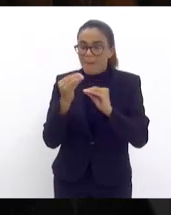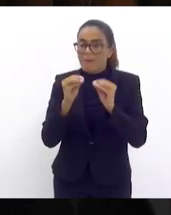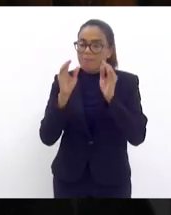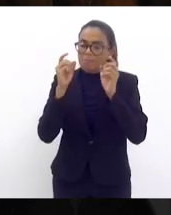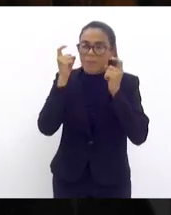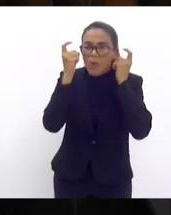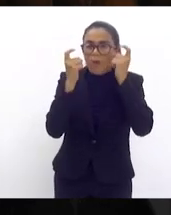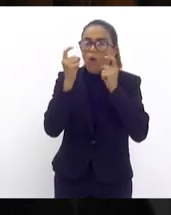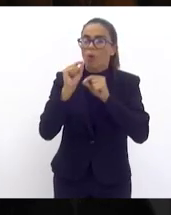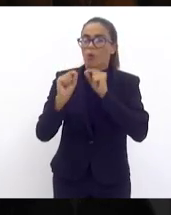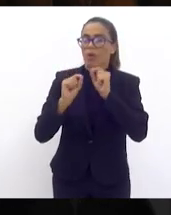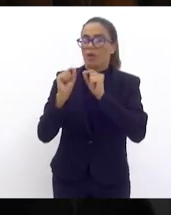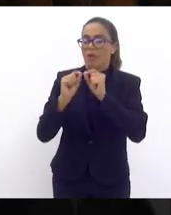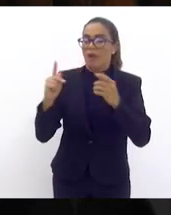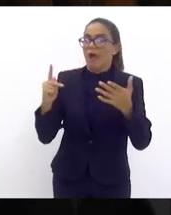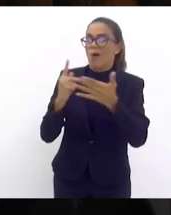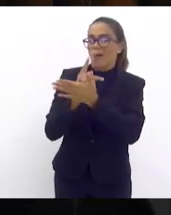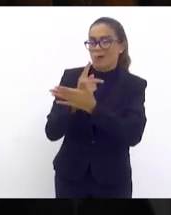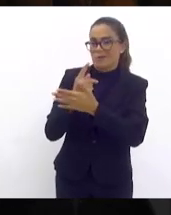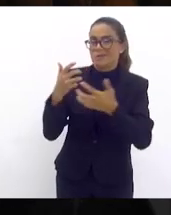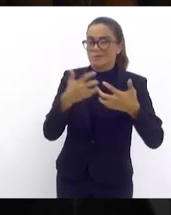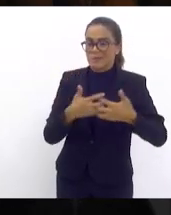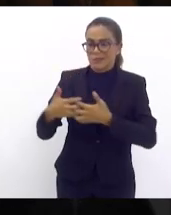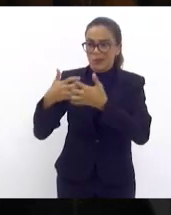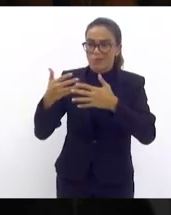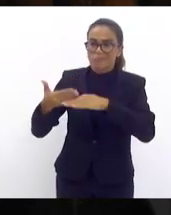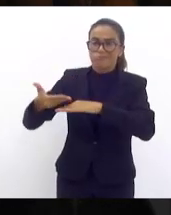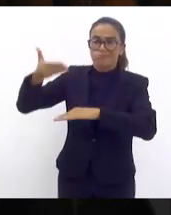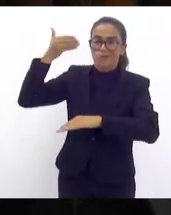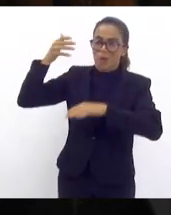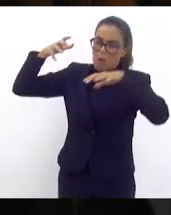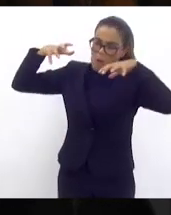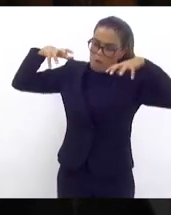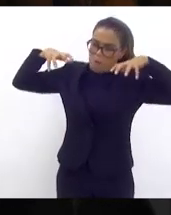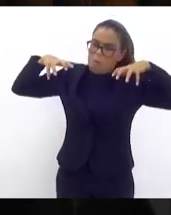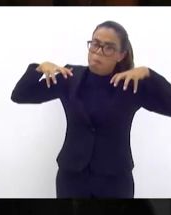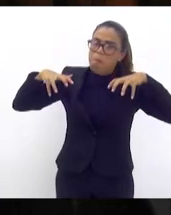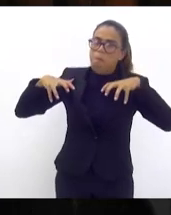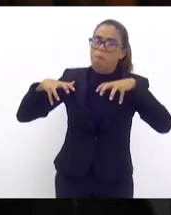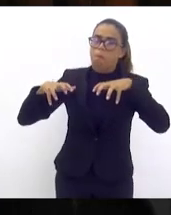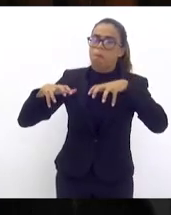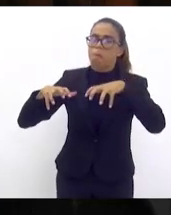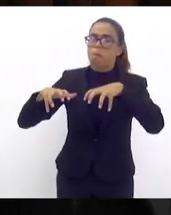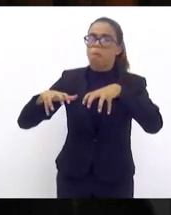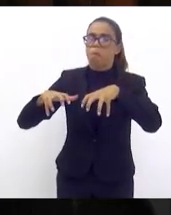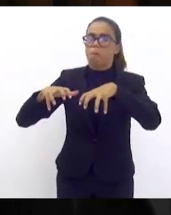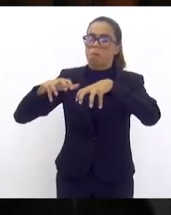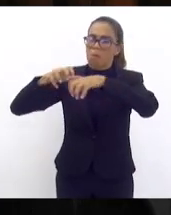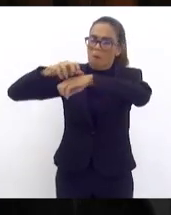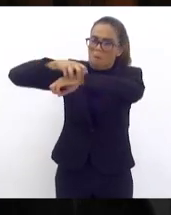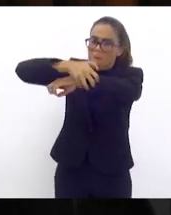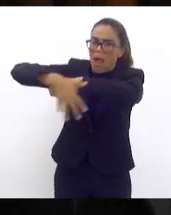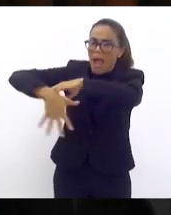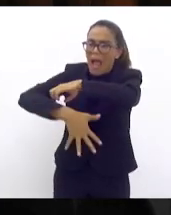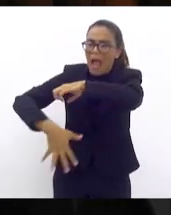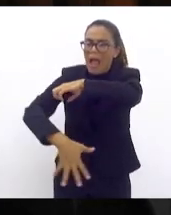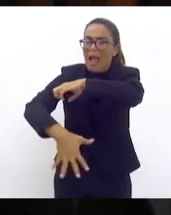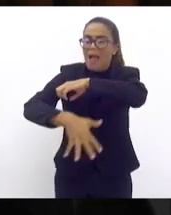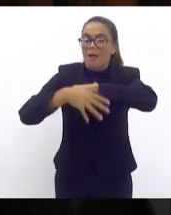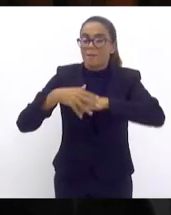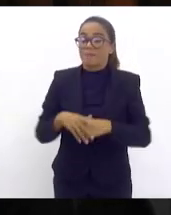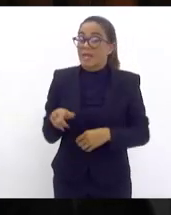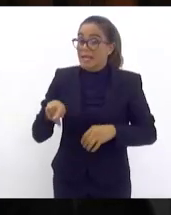que acometeram a nossa cidade e devido a necessidade de recuperação econômica esse programa